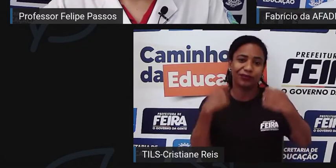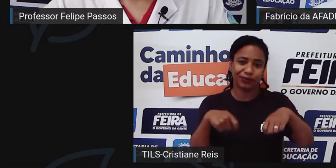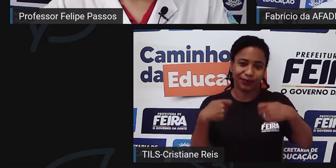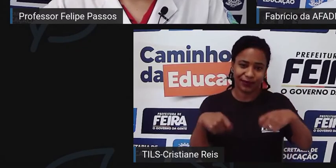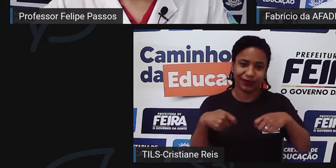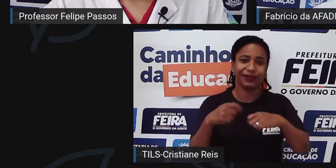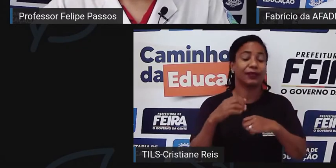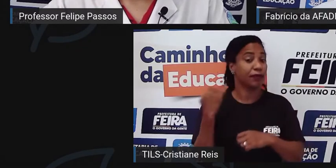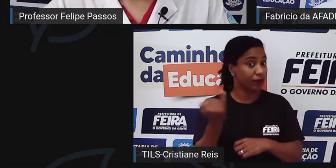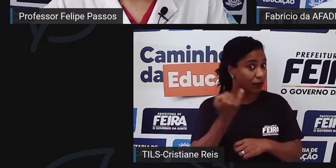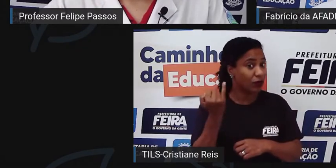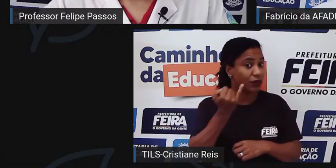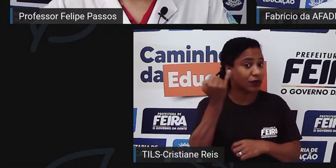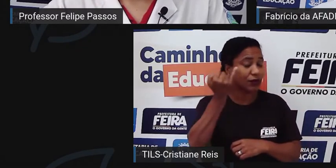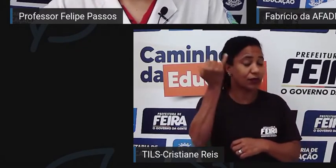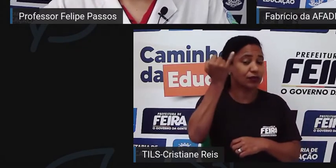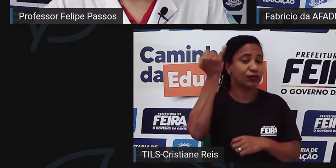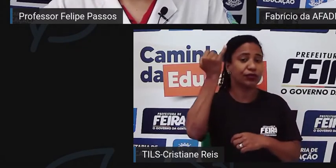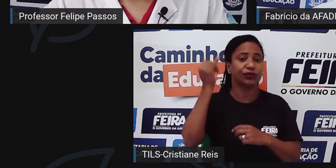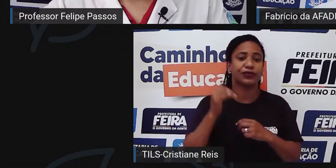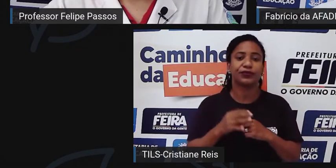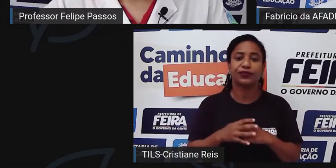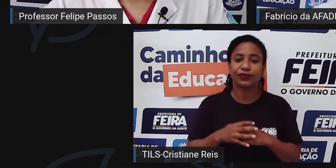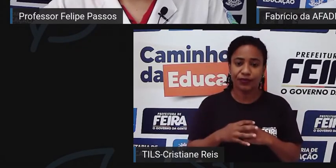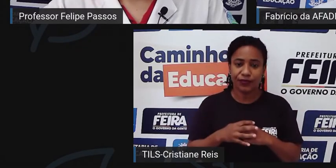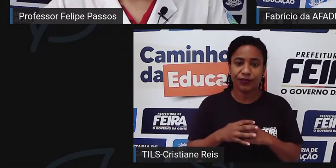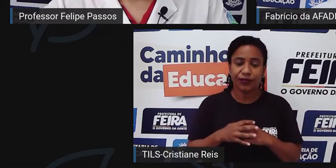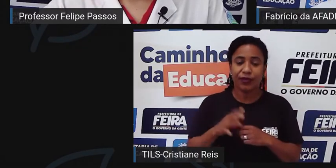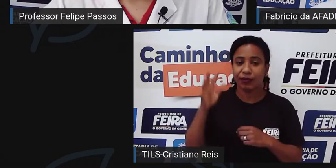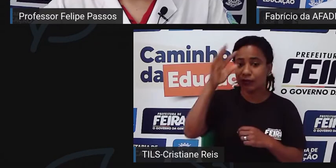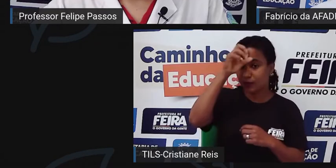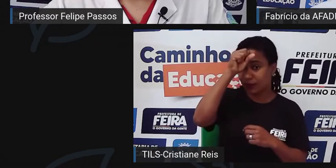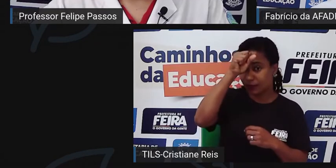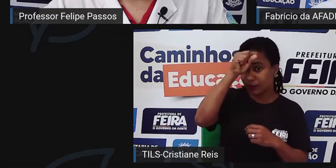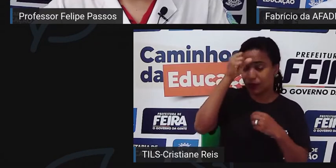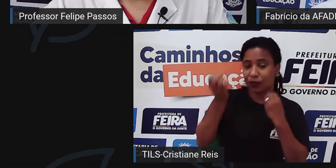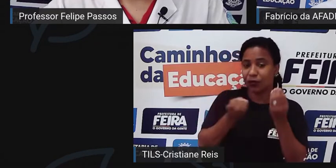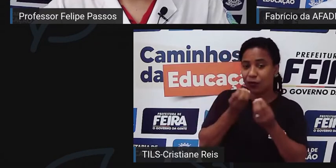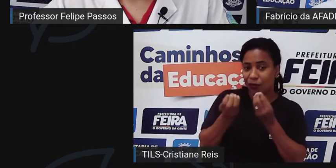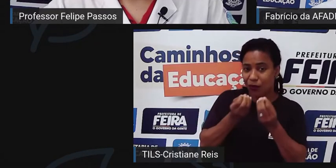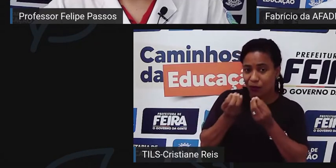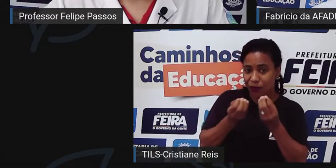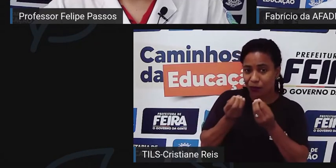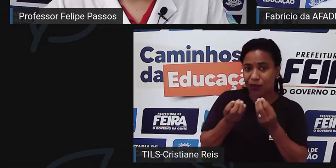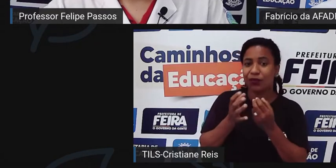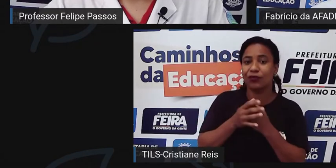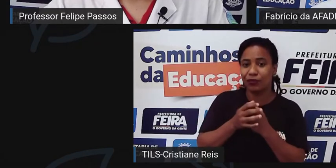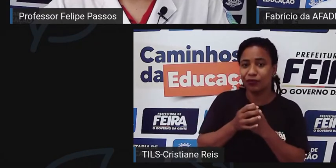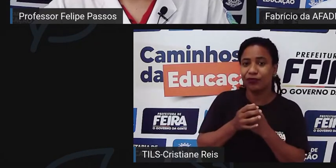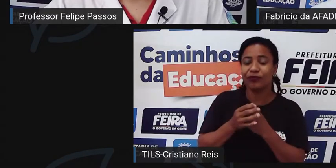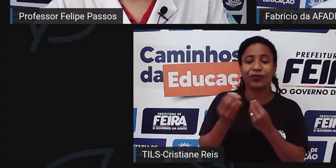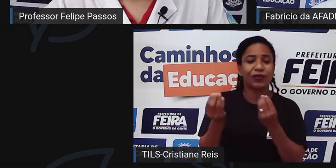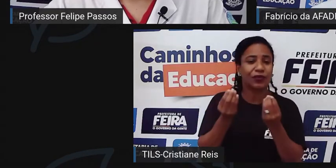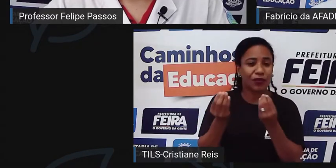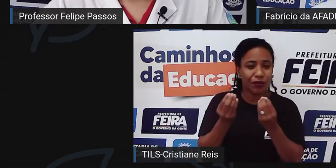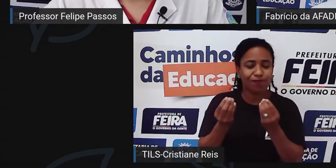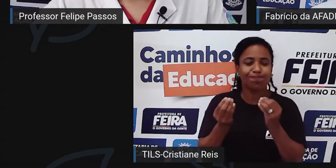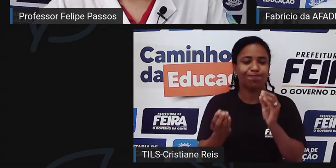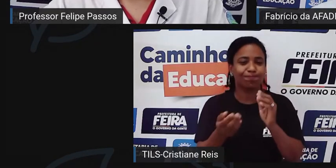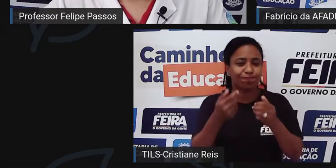importante ter esse conhecimento, ter essa pauta, ter